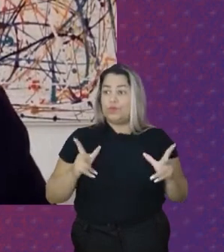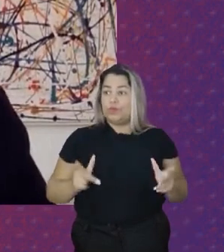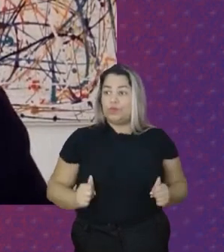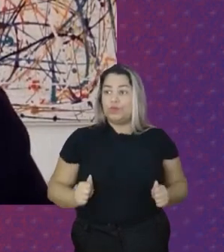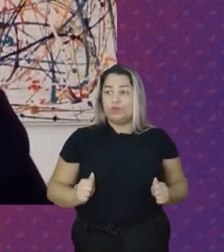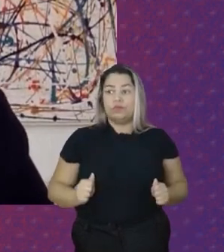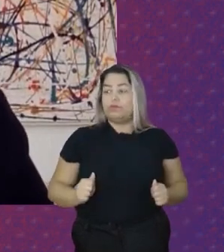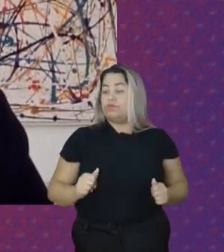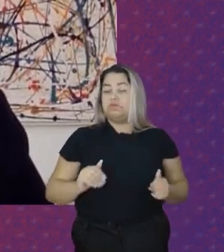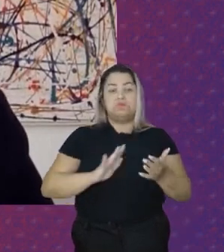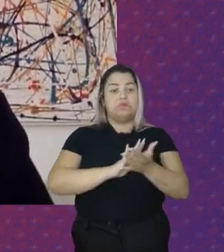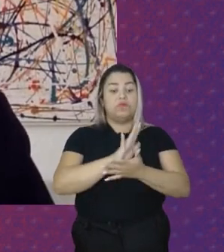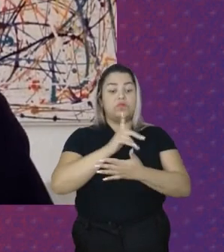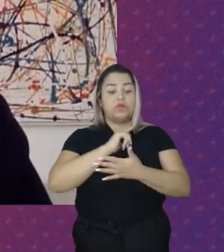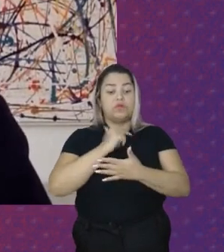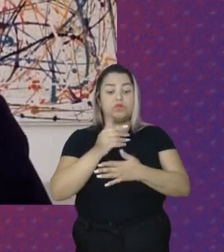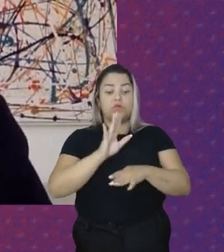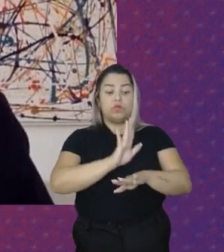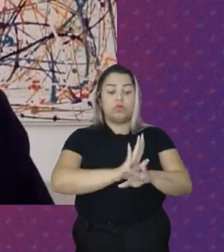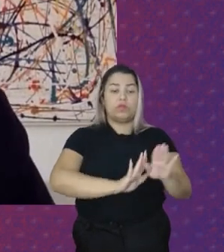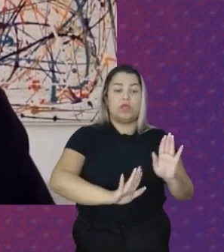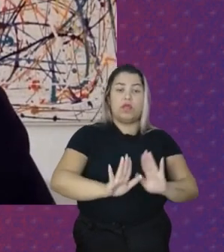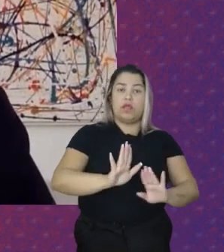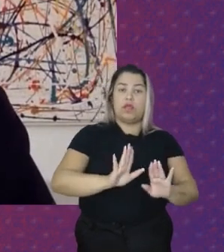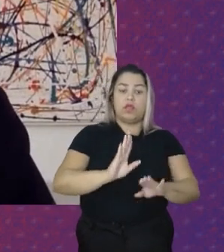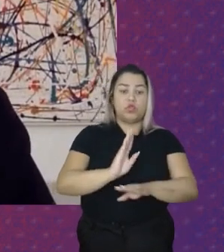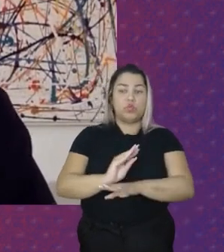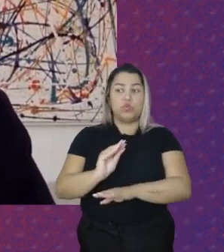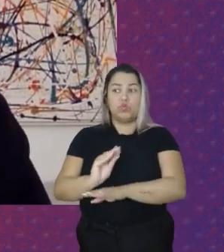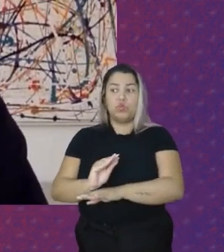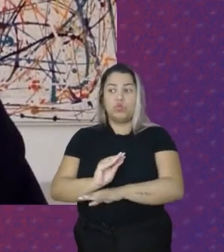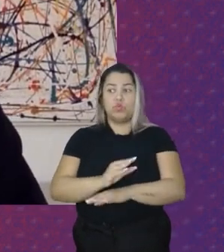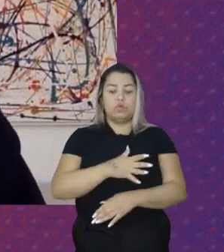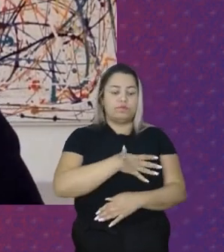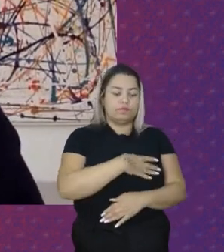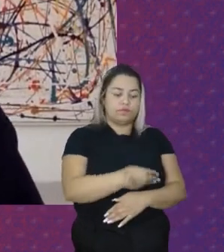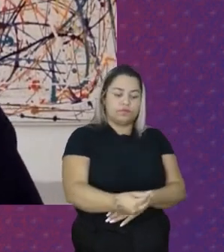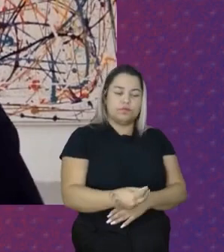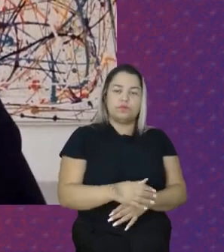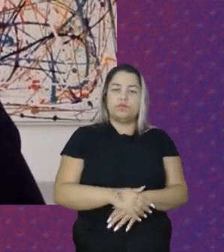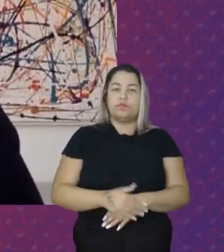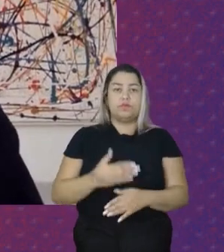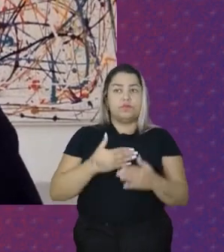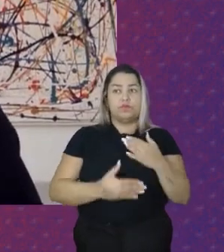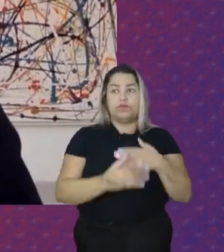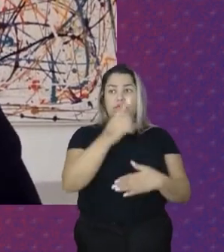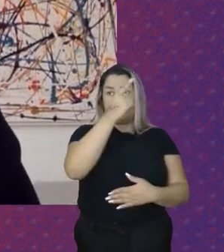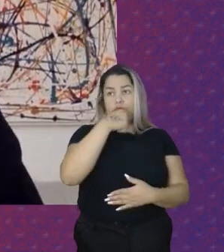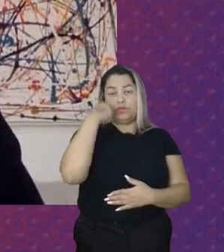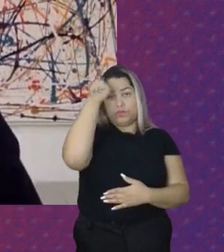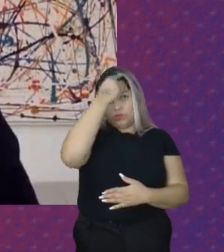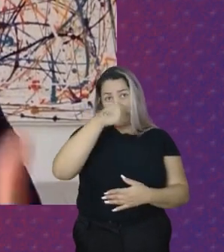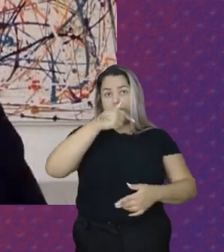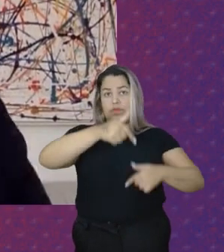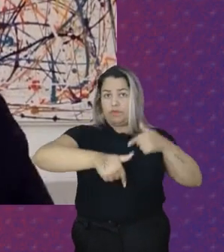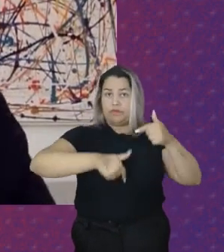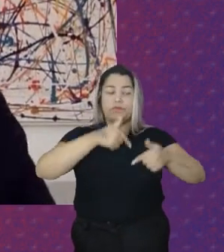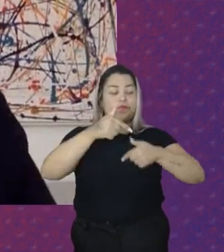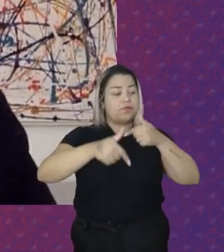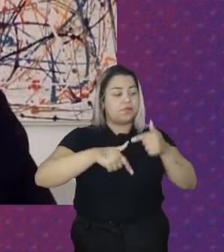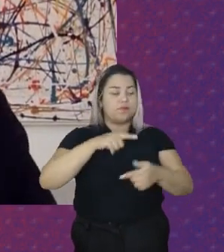Com quem deixar Os seus filhos Durante a jornada De trabalho Então a gente Está falando De um trabalho Que realmente Tem uma